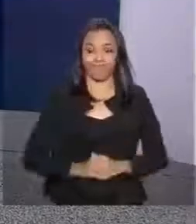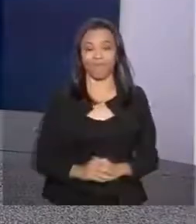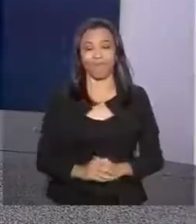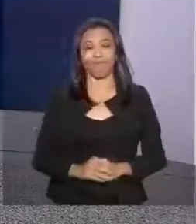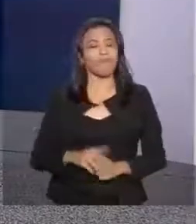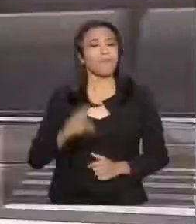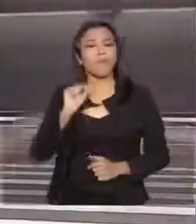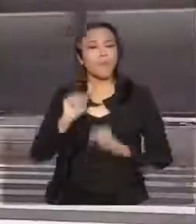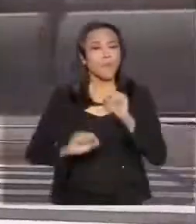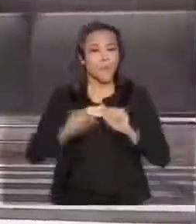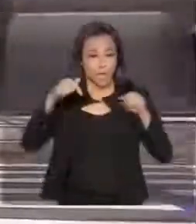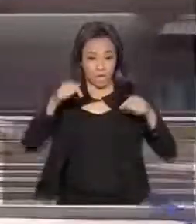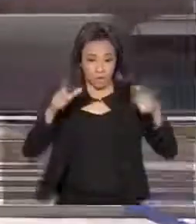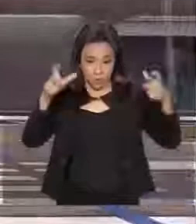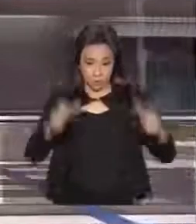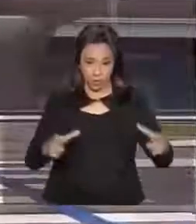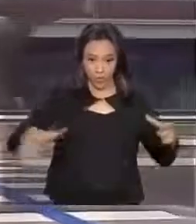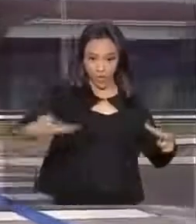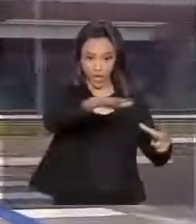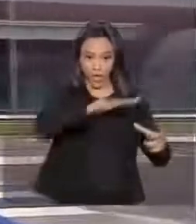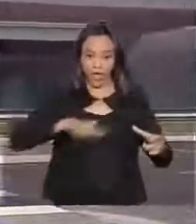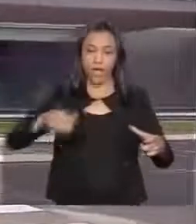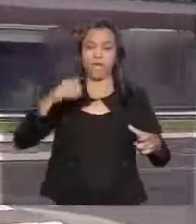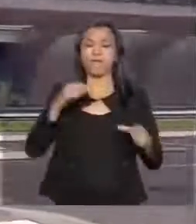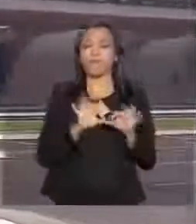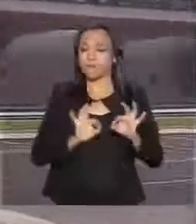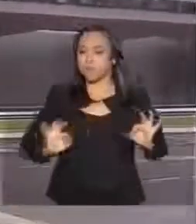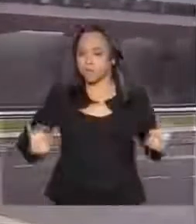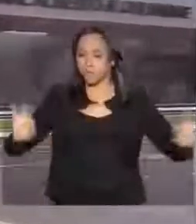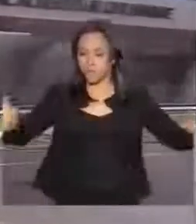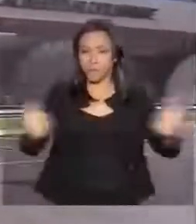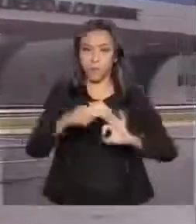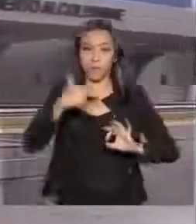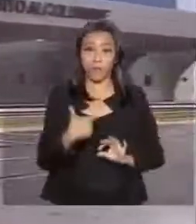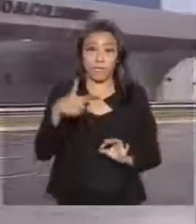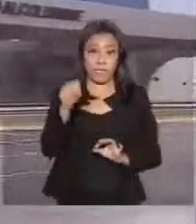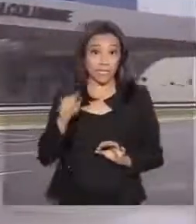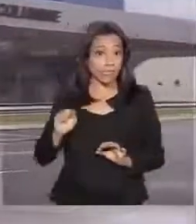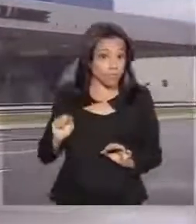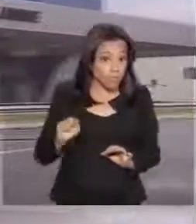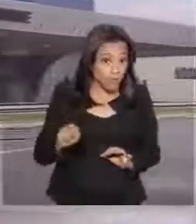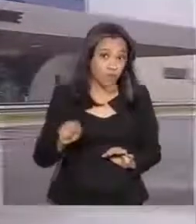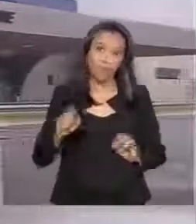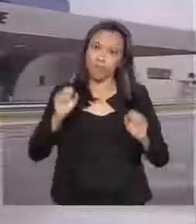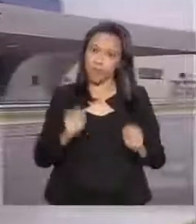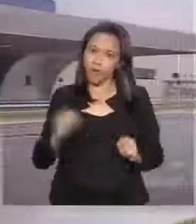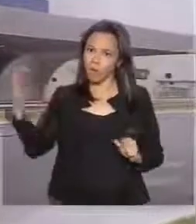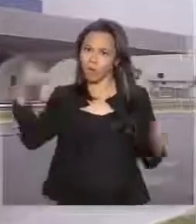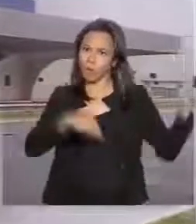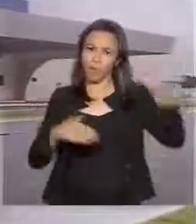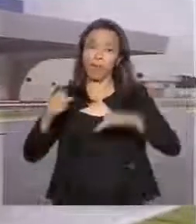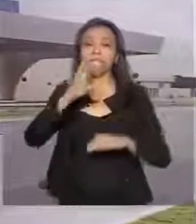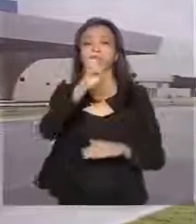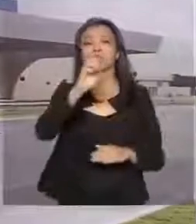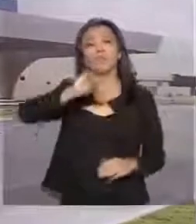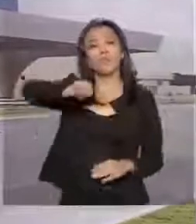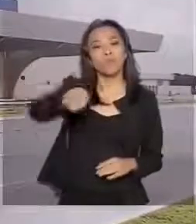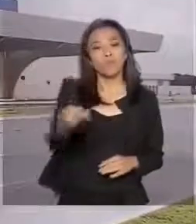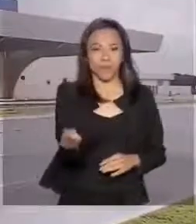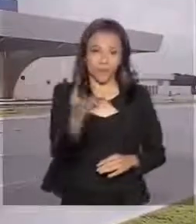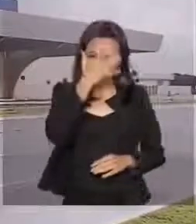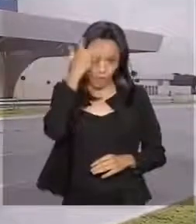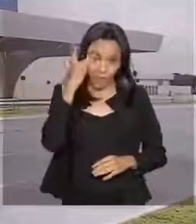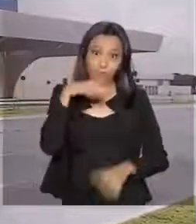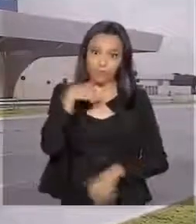Amapá. O terminal tem uma área de 27 mil metros quadrados e poderá receber 5 milhões de passageiros